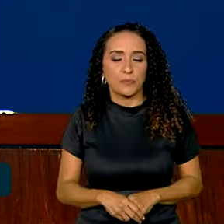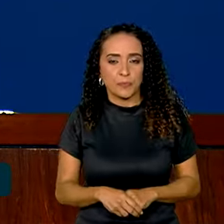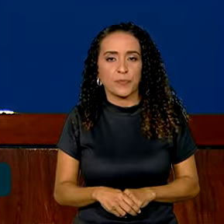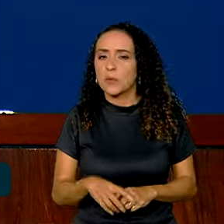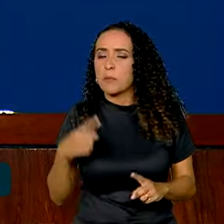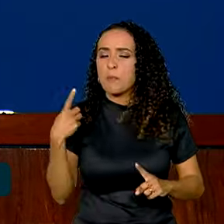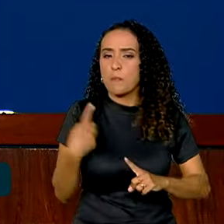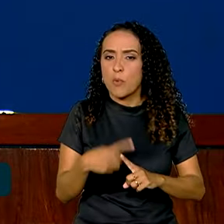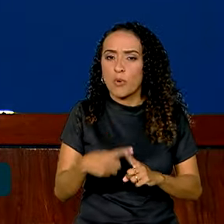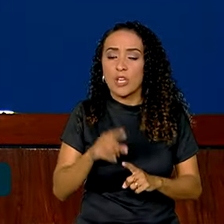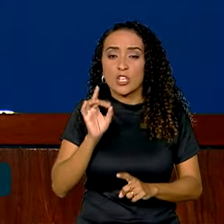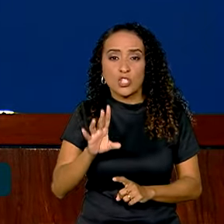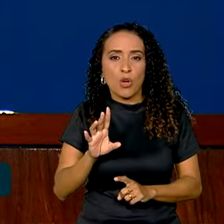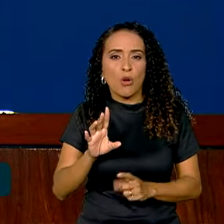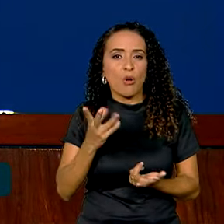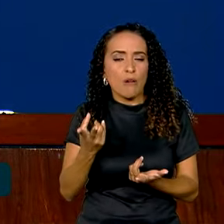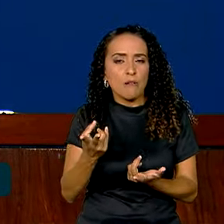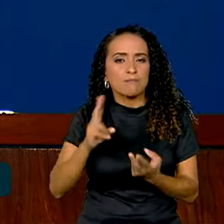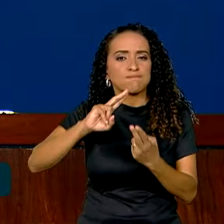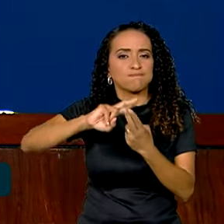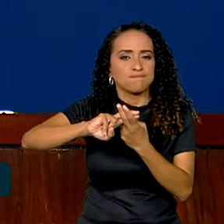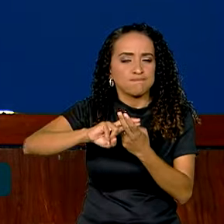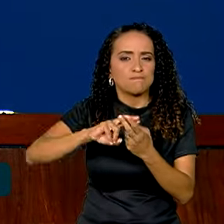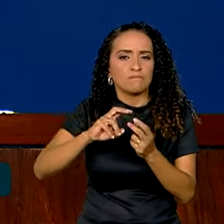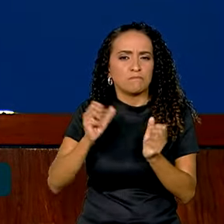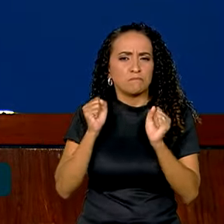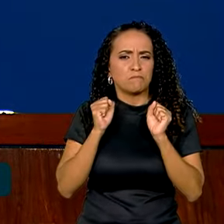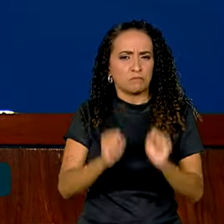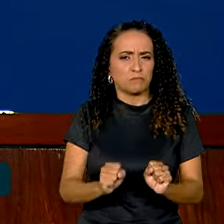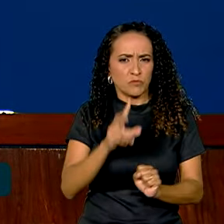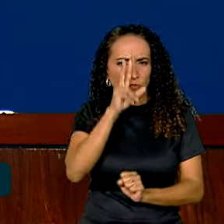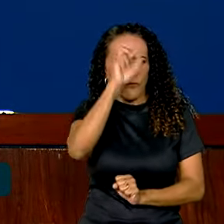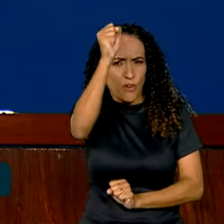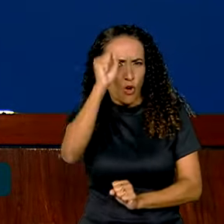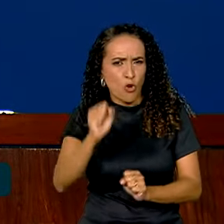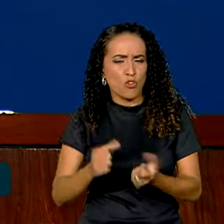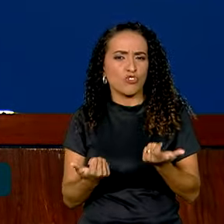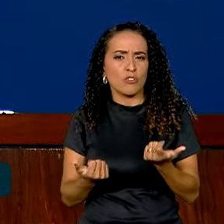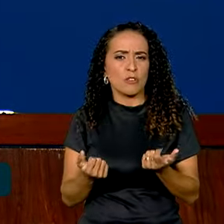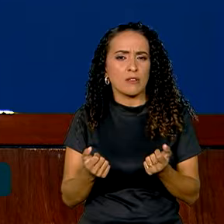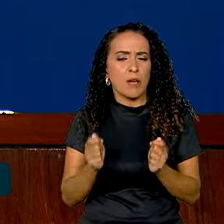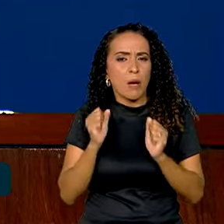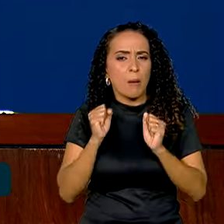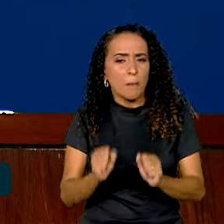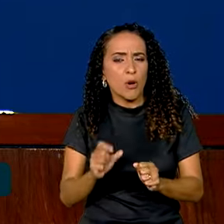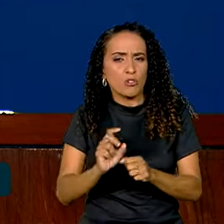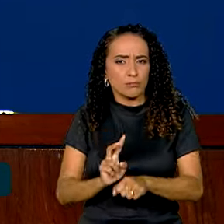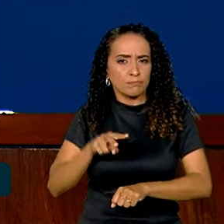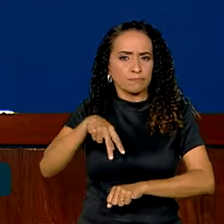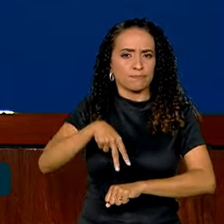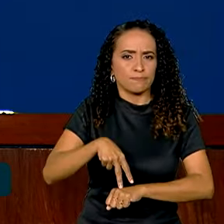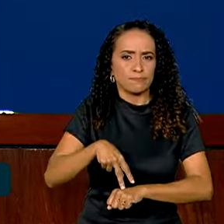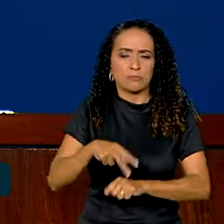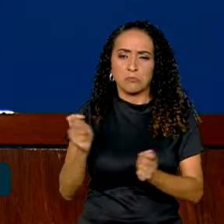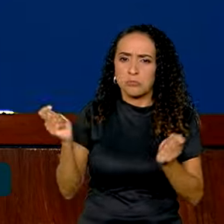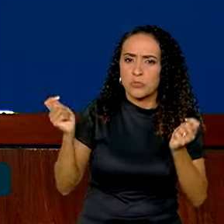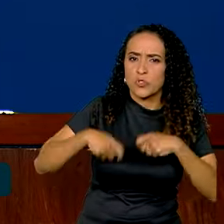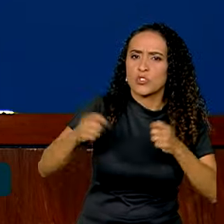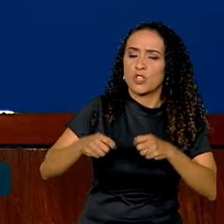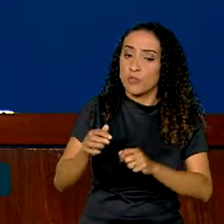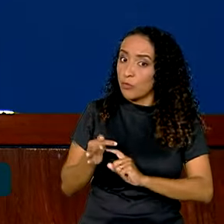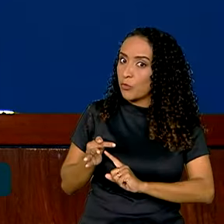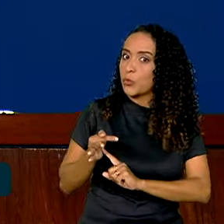porque só um sistema de saúde potente e resiliente pode fazer frente a possíveis